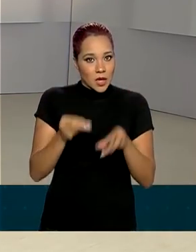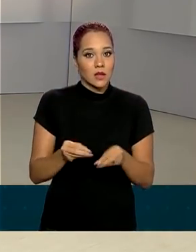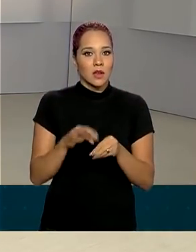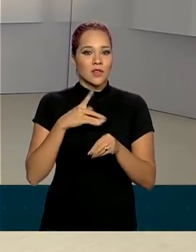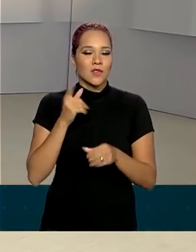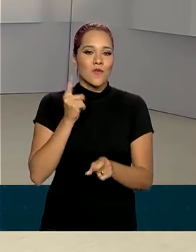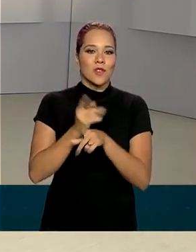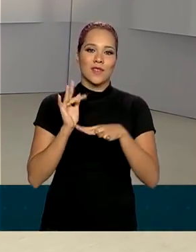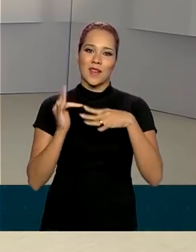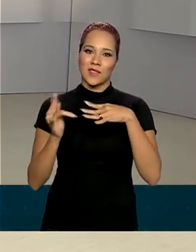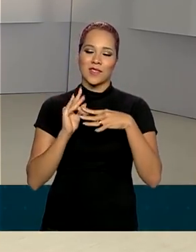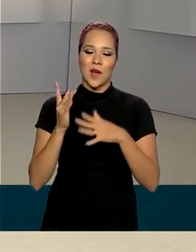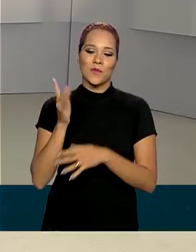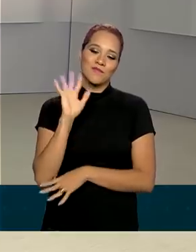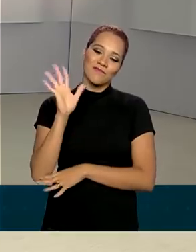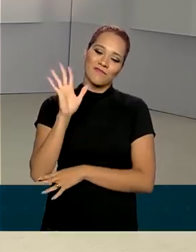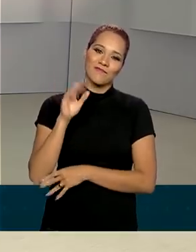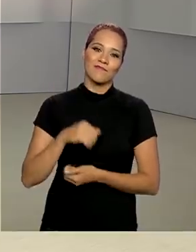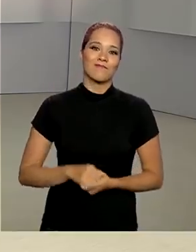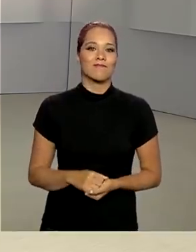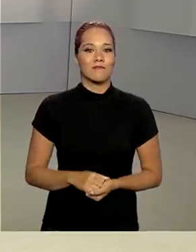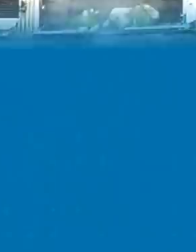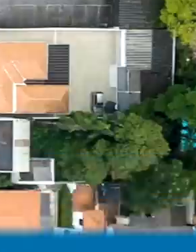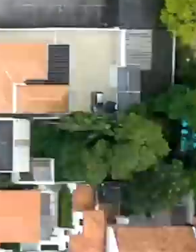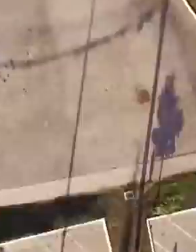nossas redes sociais. Até a próxima edição.